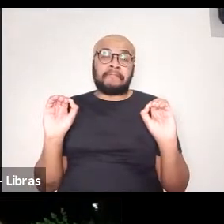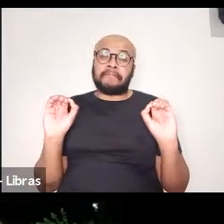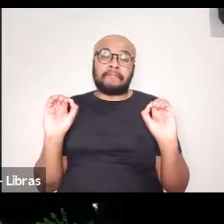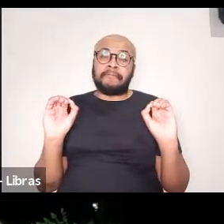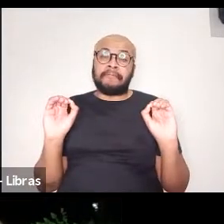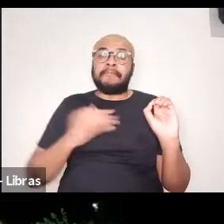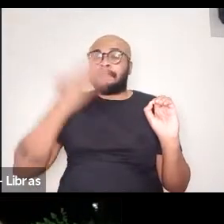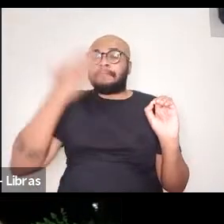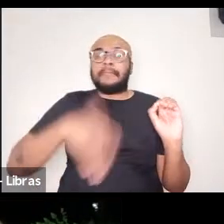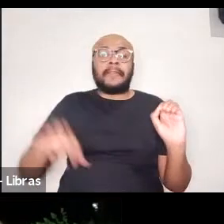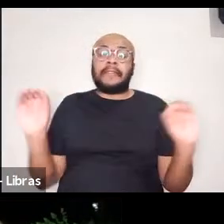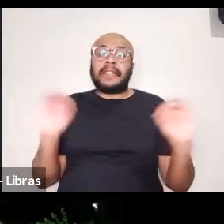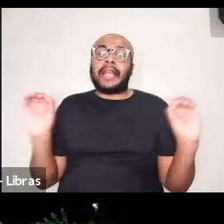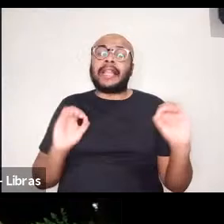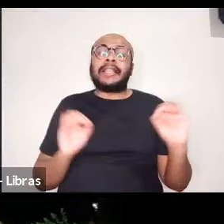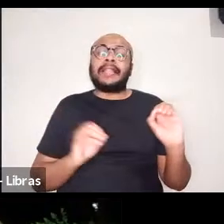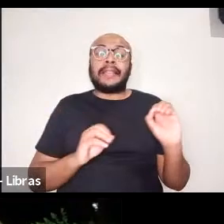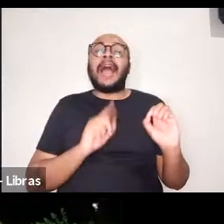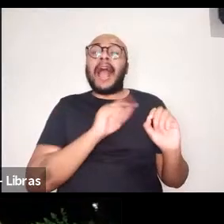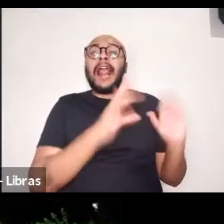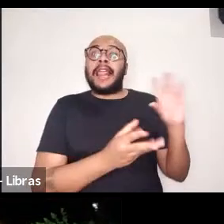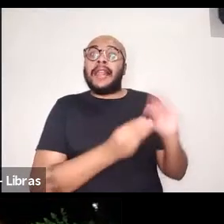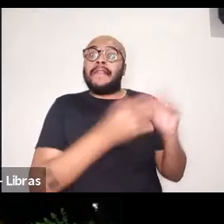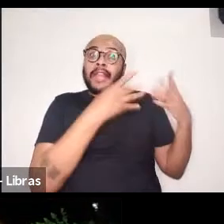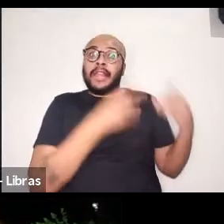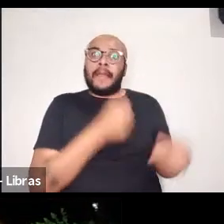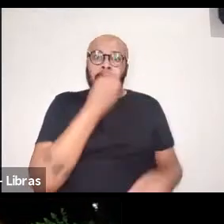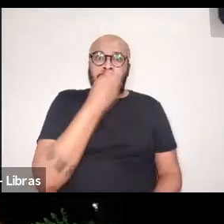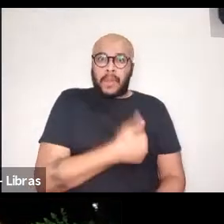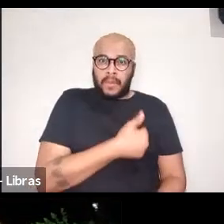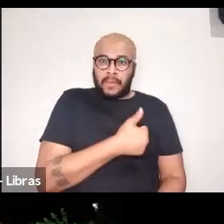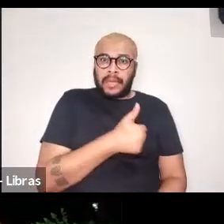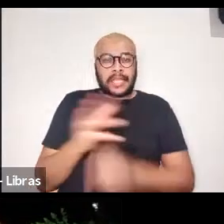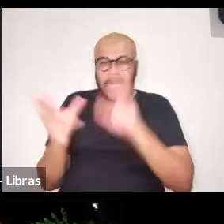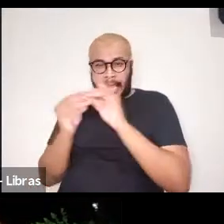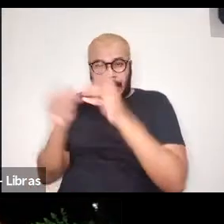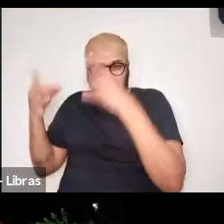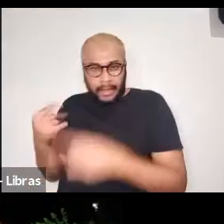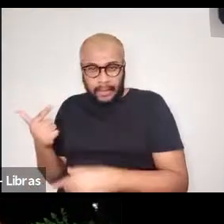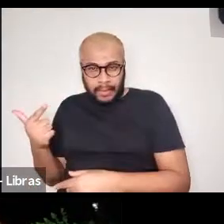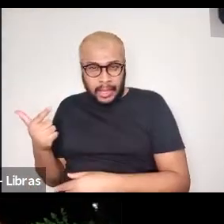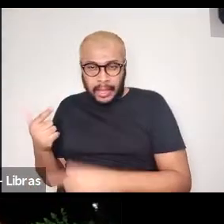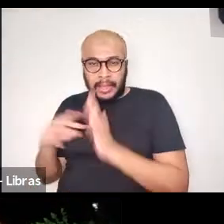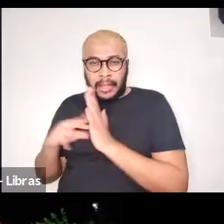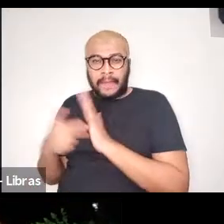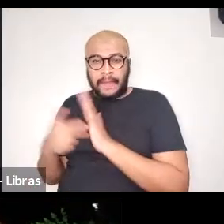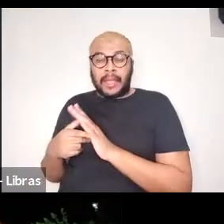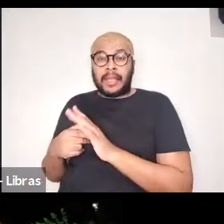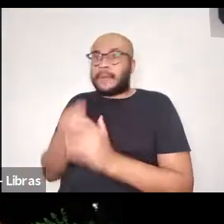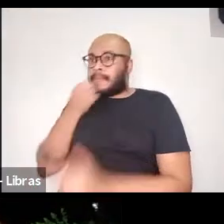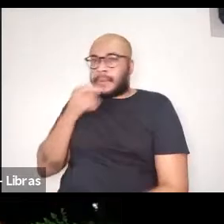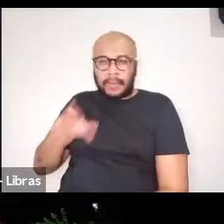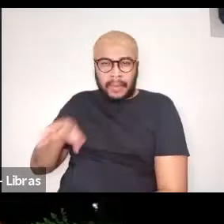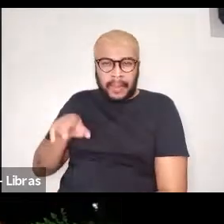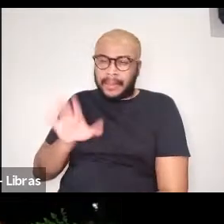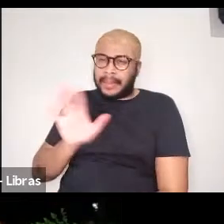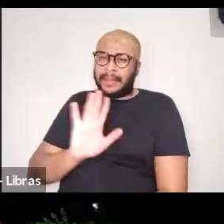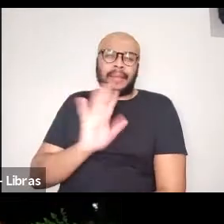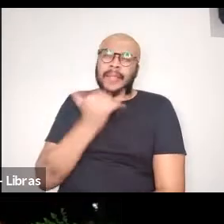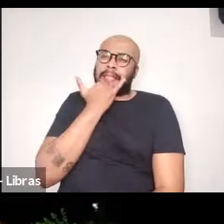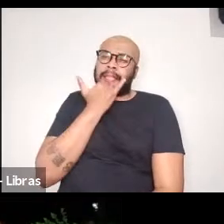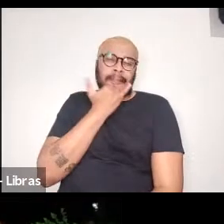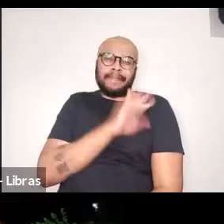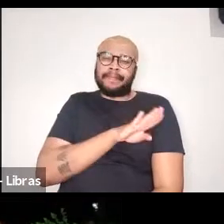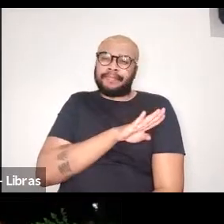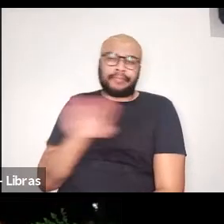um critério se esse livro foi ou não foi resenhado para aceitar uma resenha.